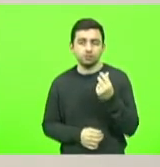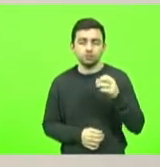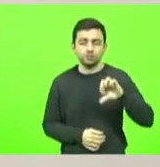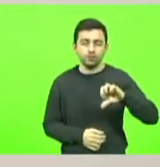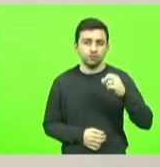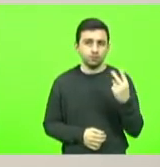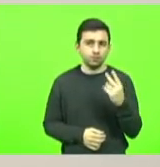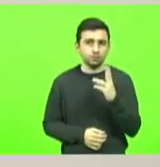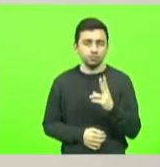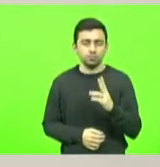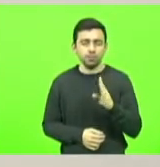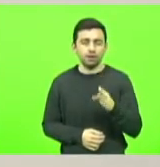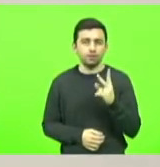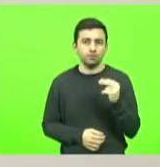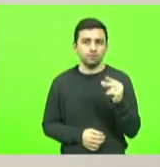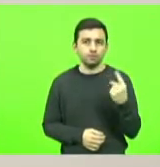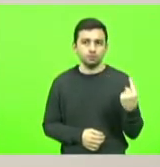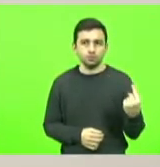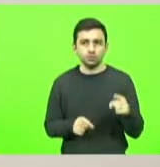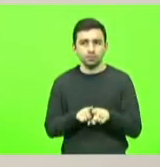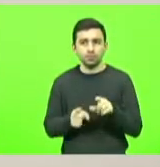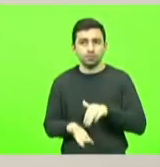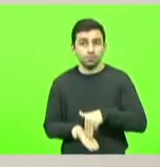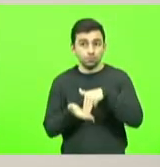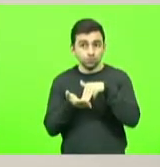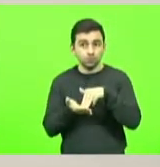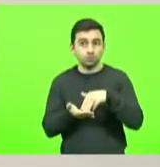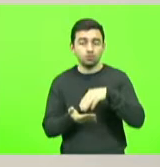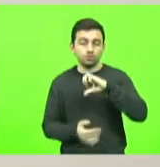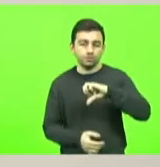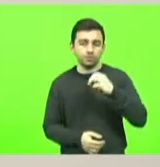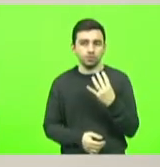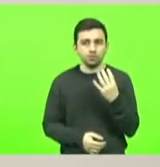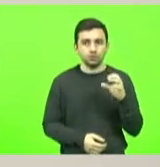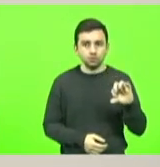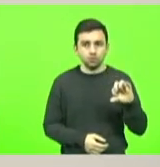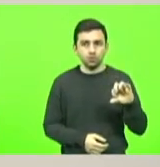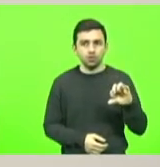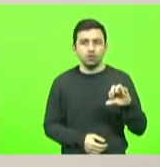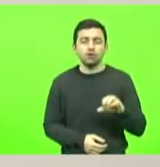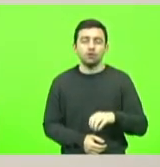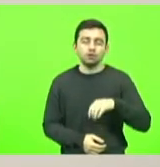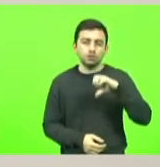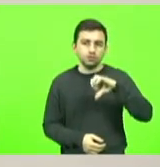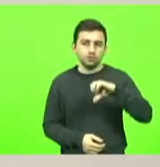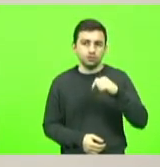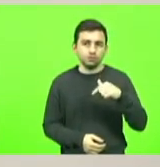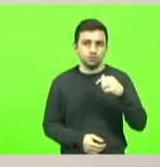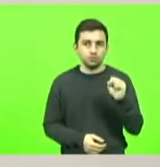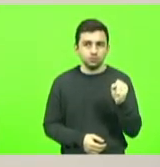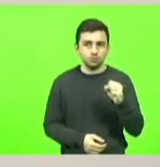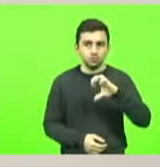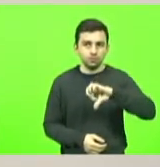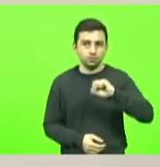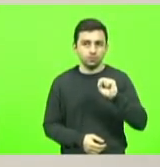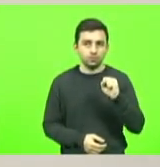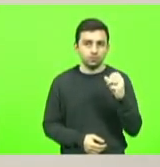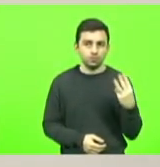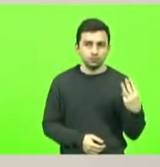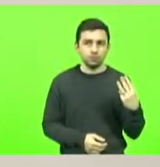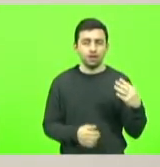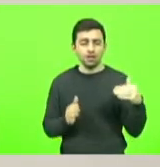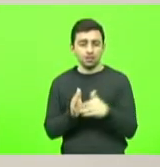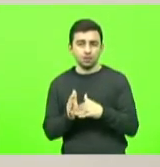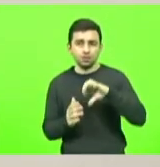barra 2021. As moções nº 949, 978, 983 a